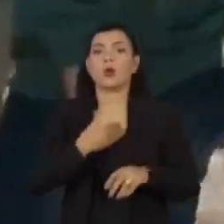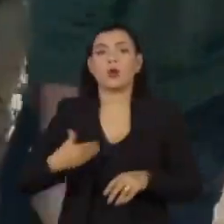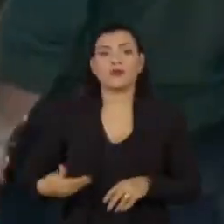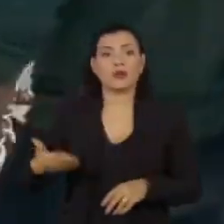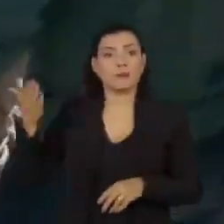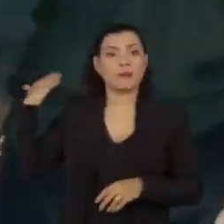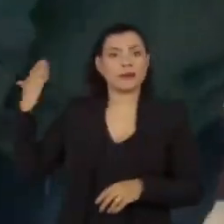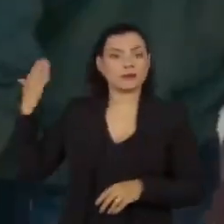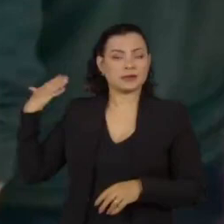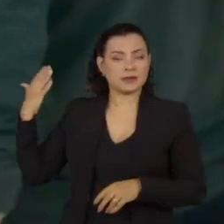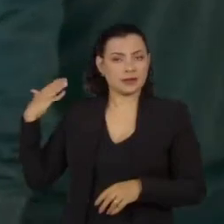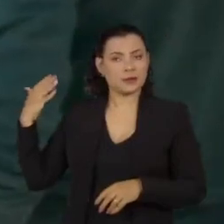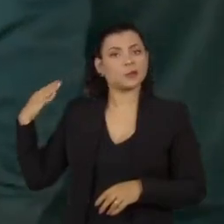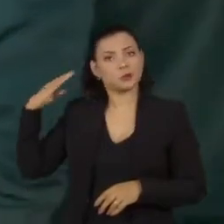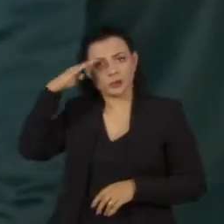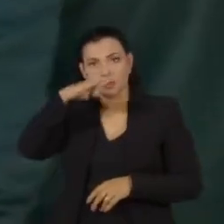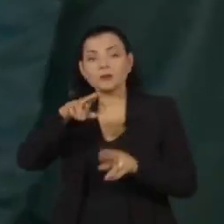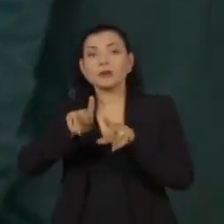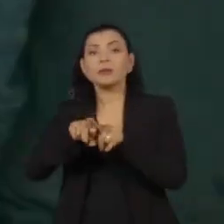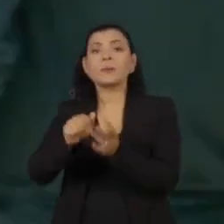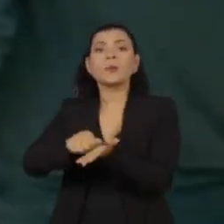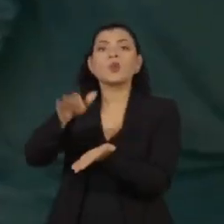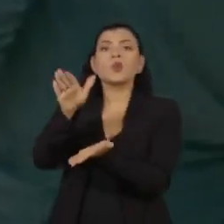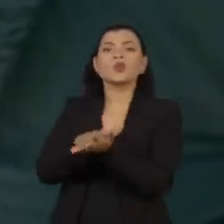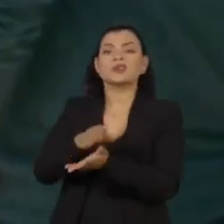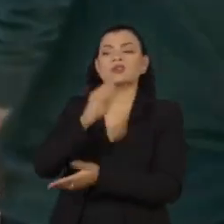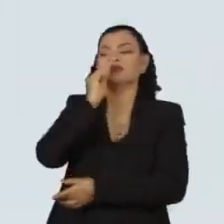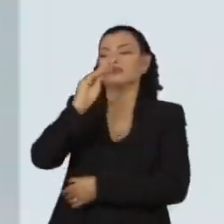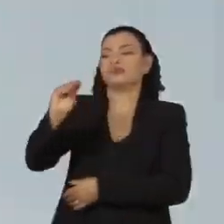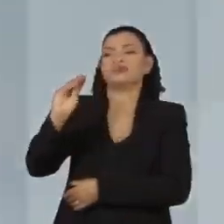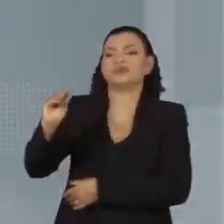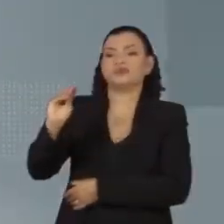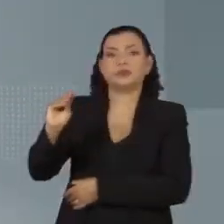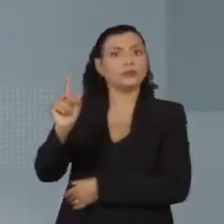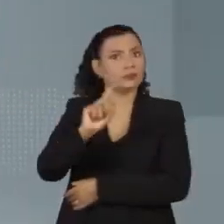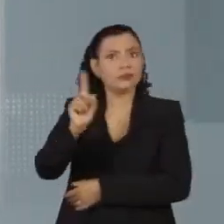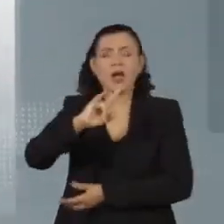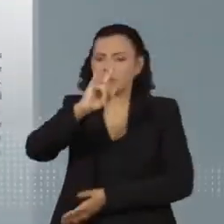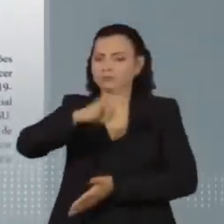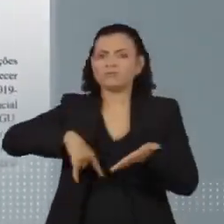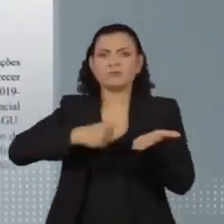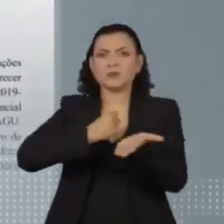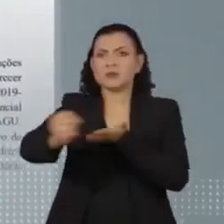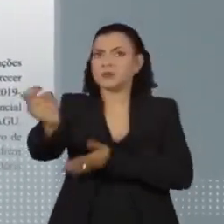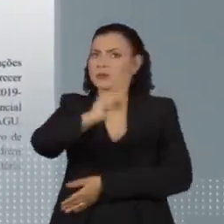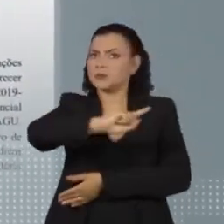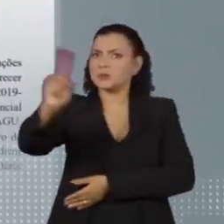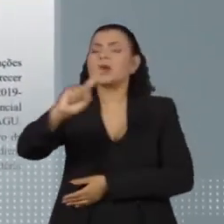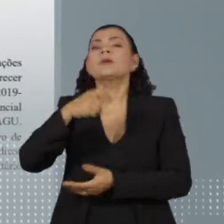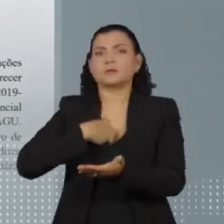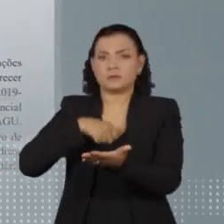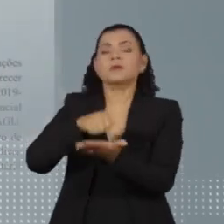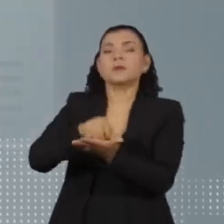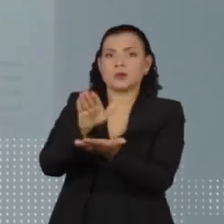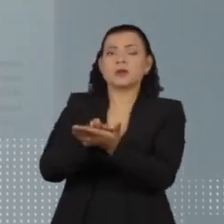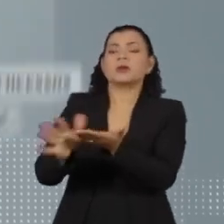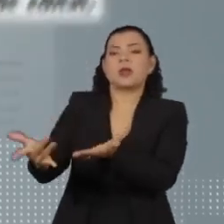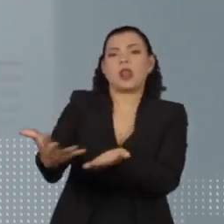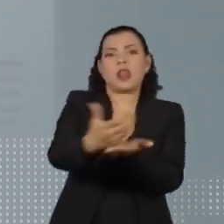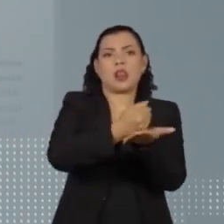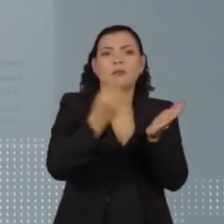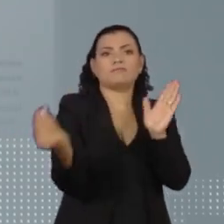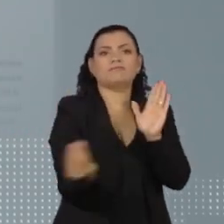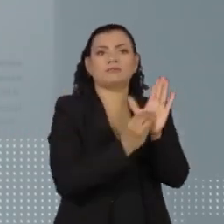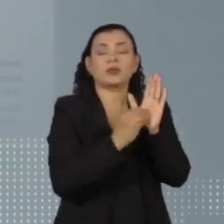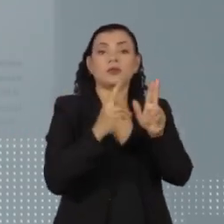anterior para anular multas aplicadas pelo Ibama. A prescrição das penalidades quando os infratores são